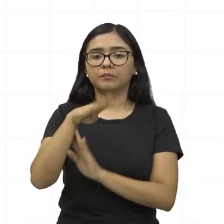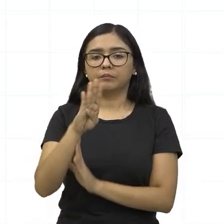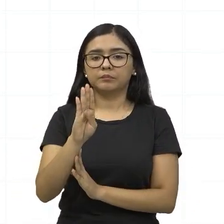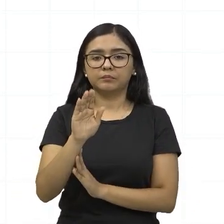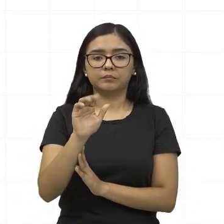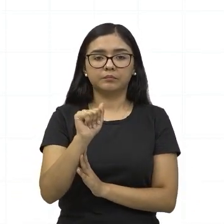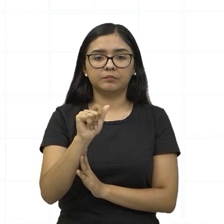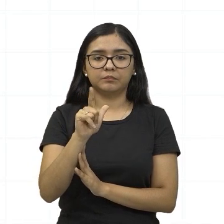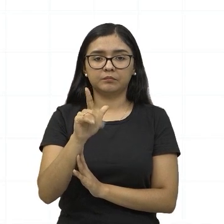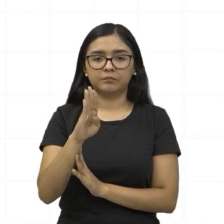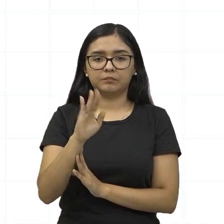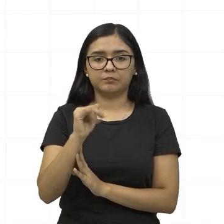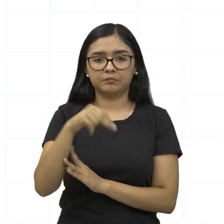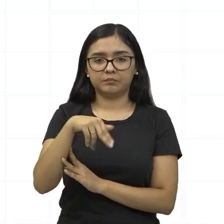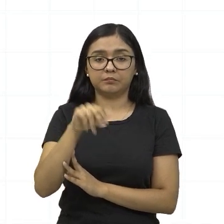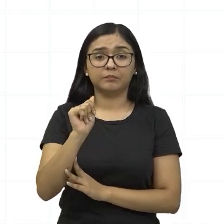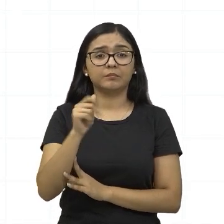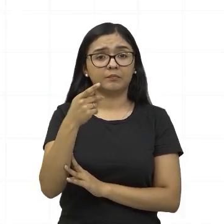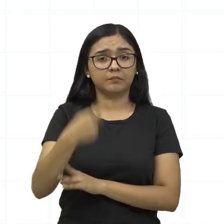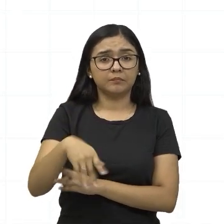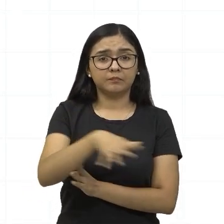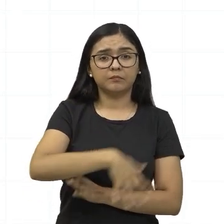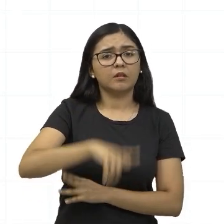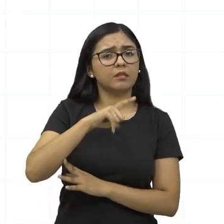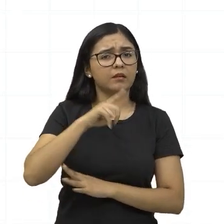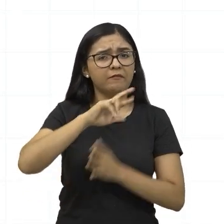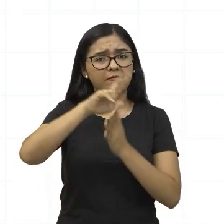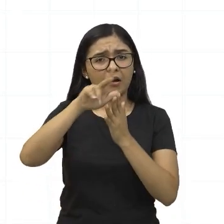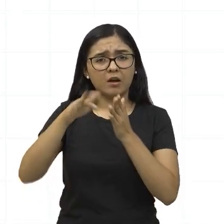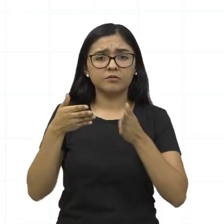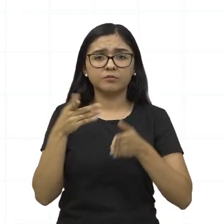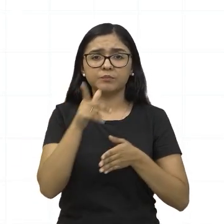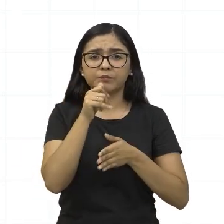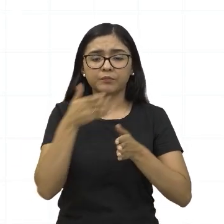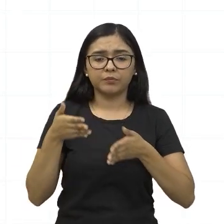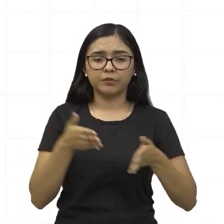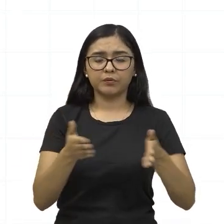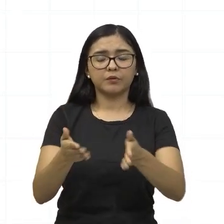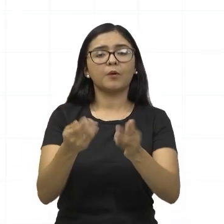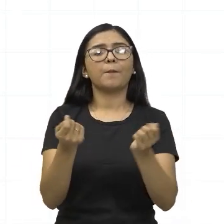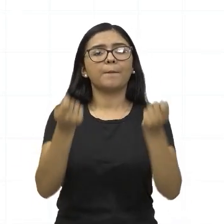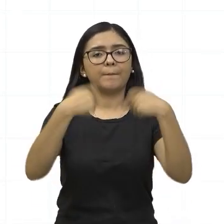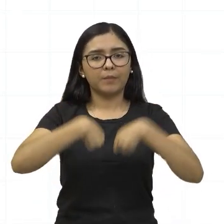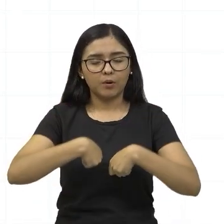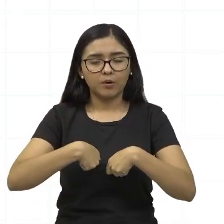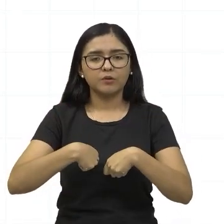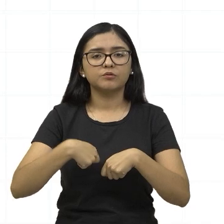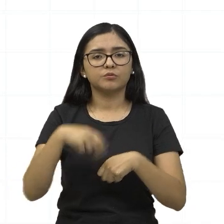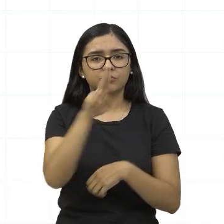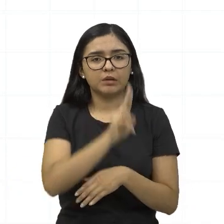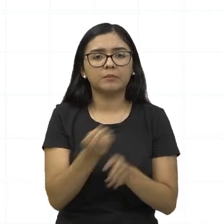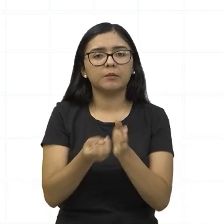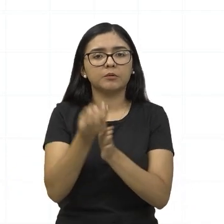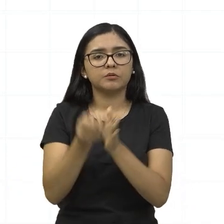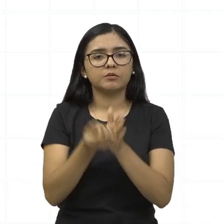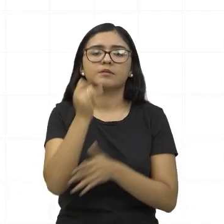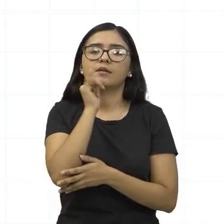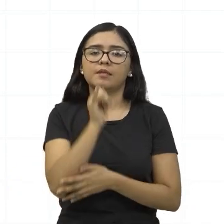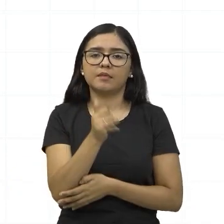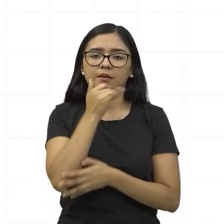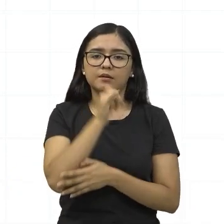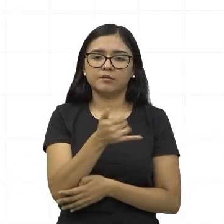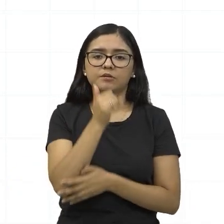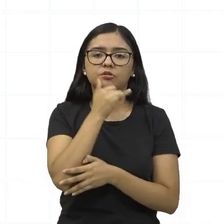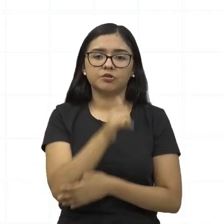né? E esses rios, eles podem ser utilizados para gerar energia, porque as hidrelétricas funcionam dessa forma, né? O